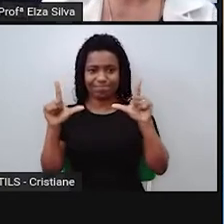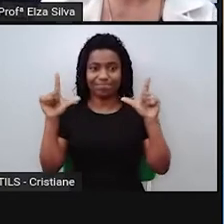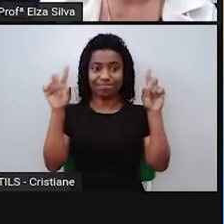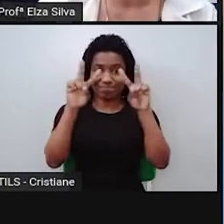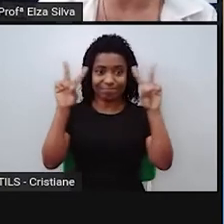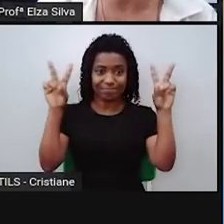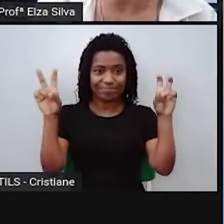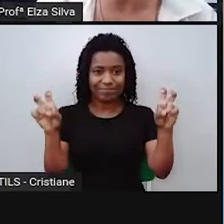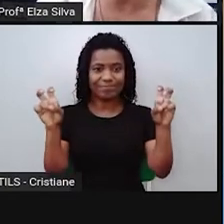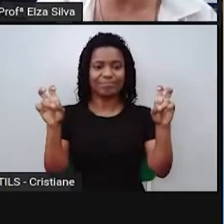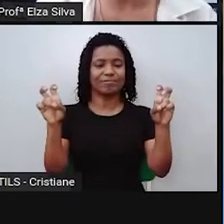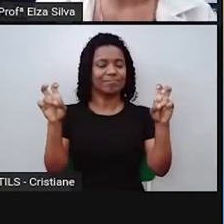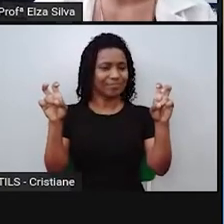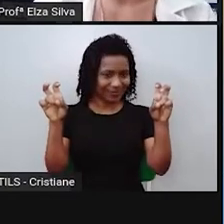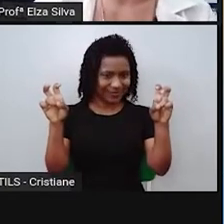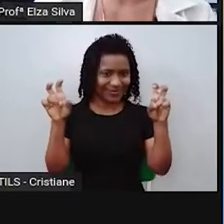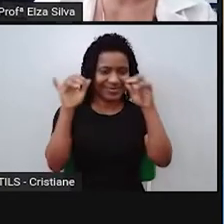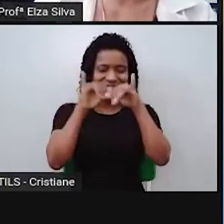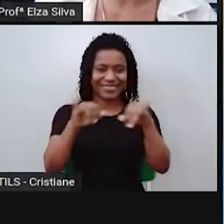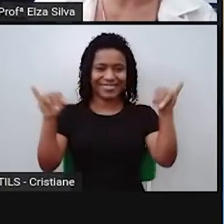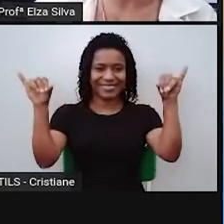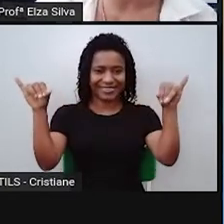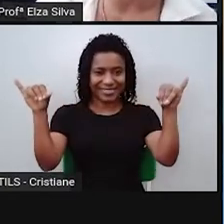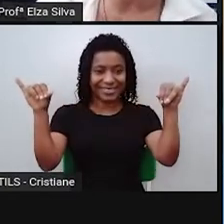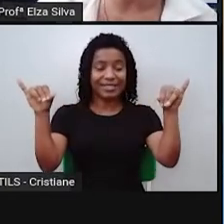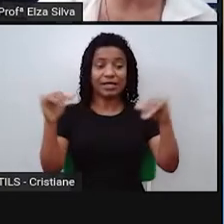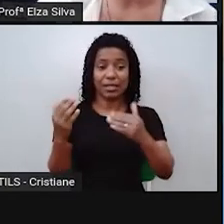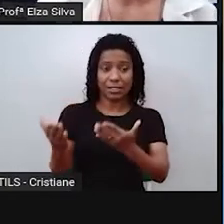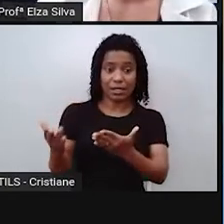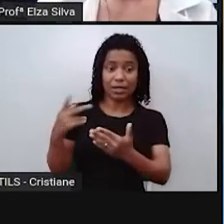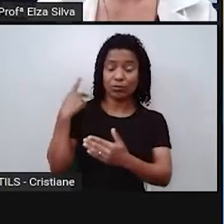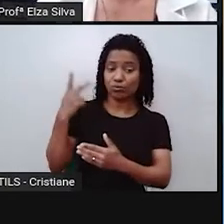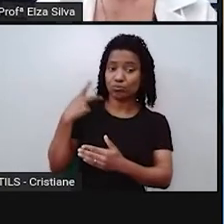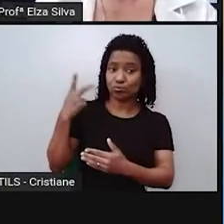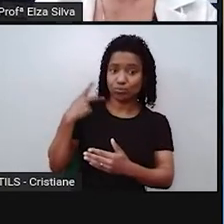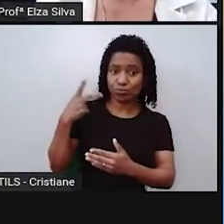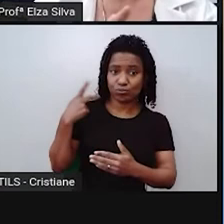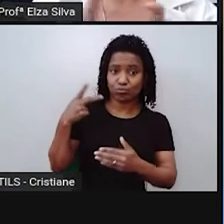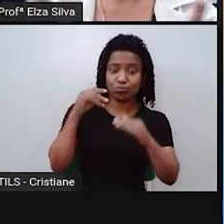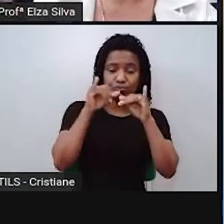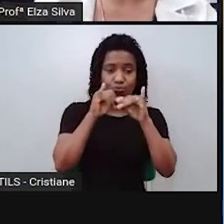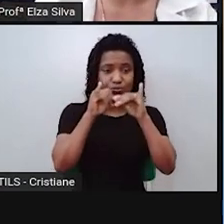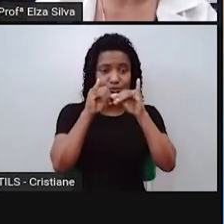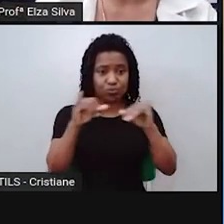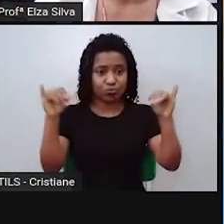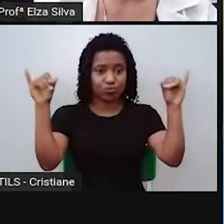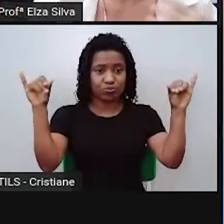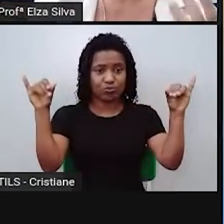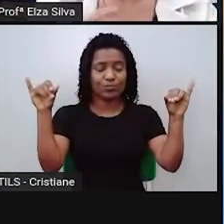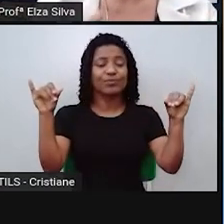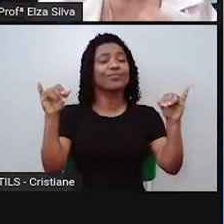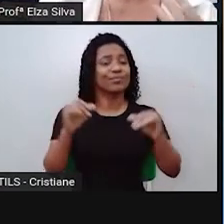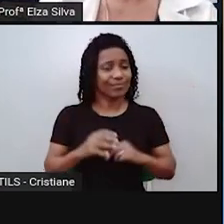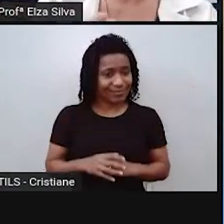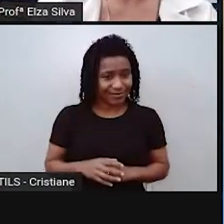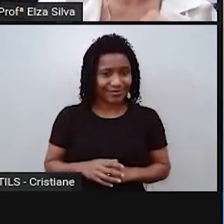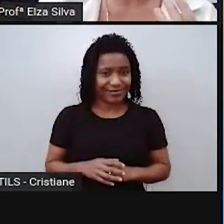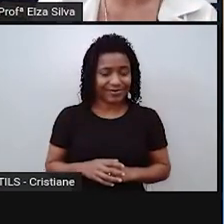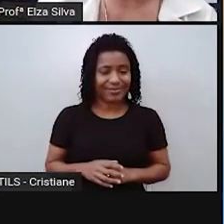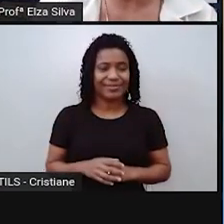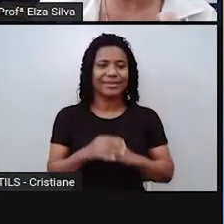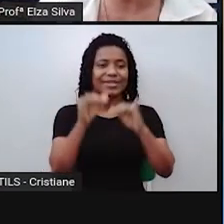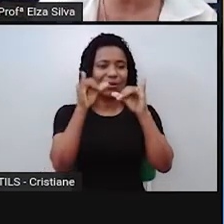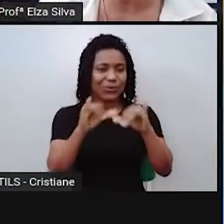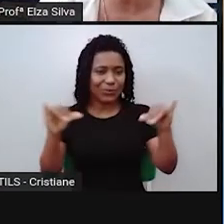da política, da campanha política, eles criam um slogan justamente para que ele fique